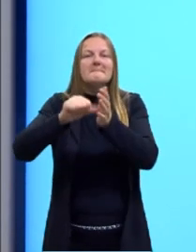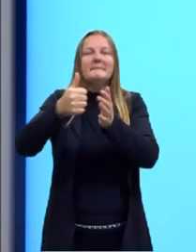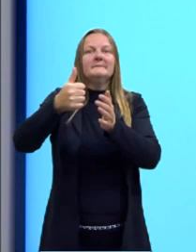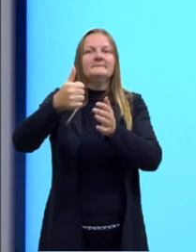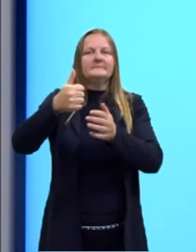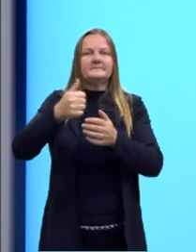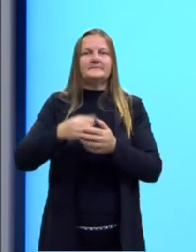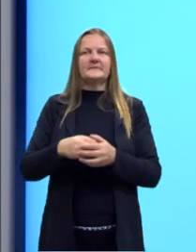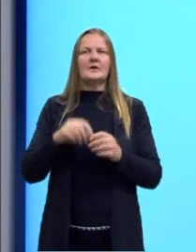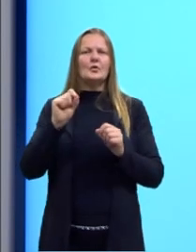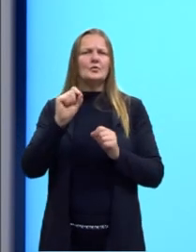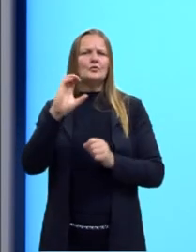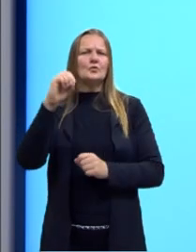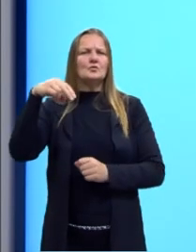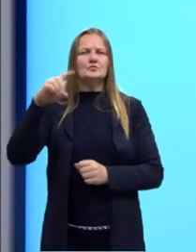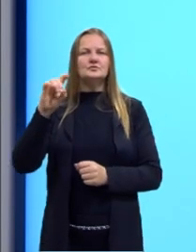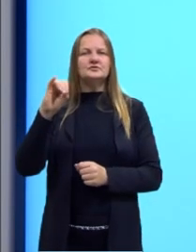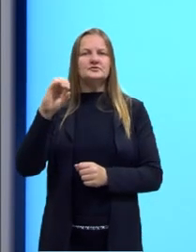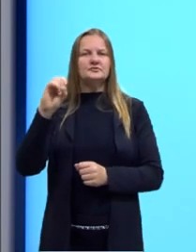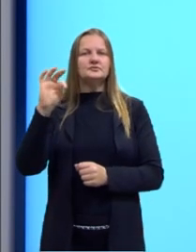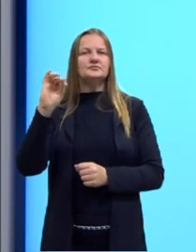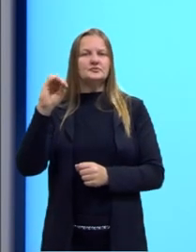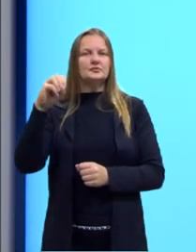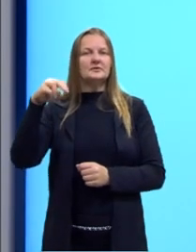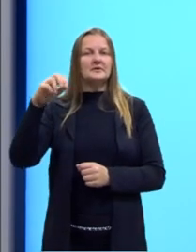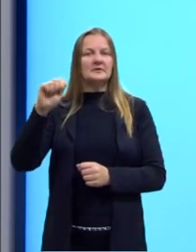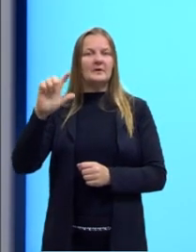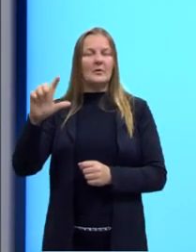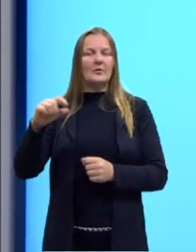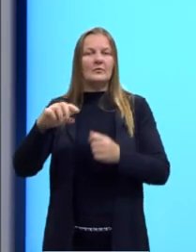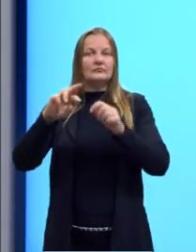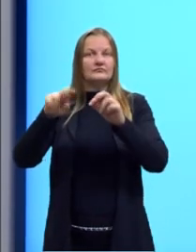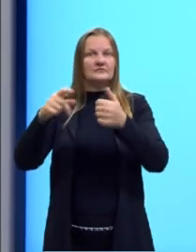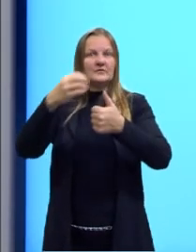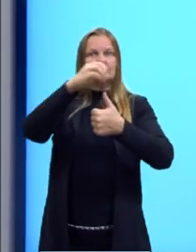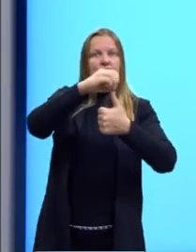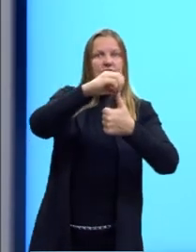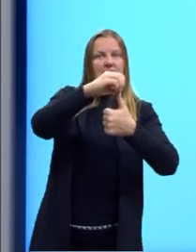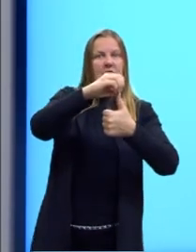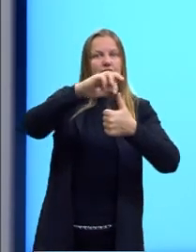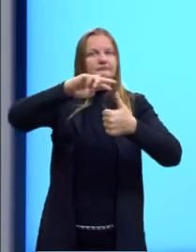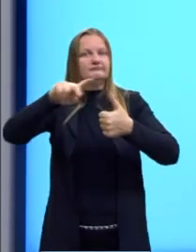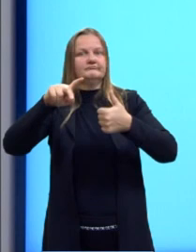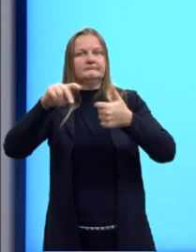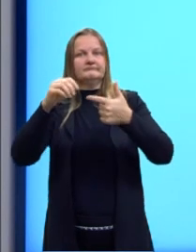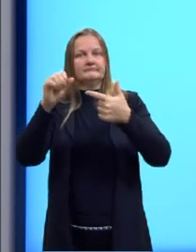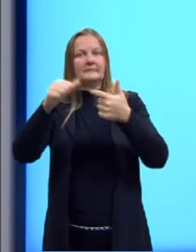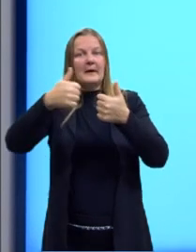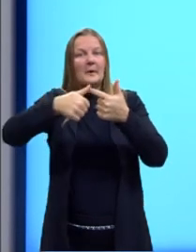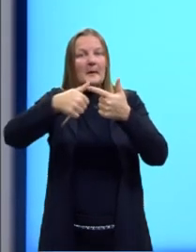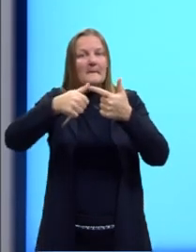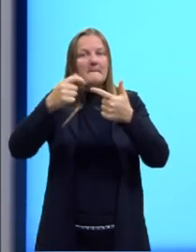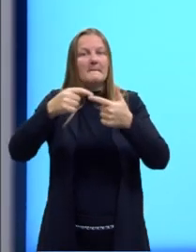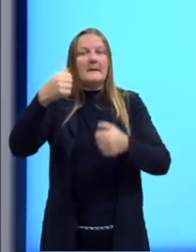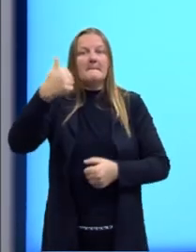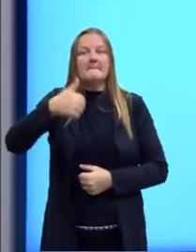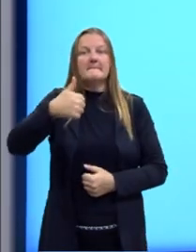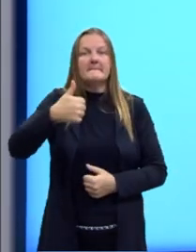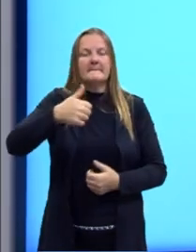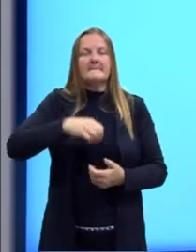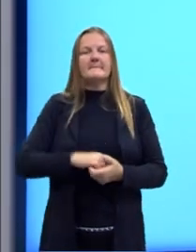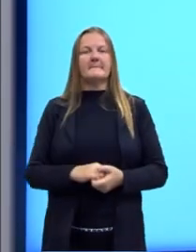first conditional tem de diferente da zero? Enquanto que na zero eu tinha uma verdade universal,